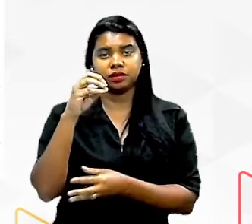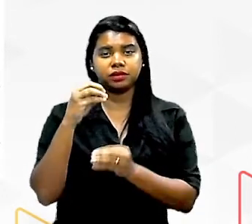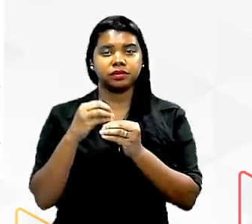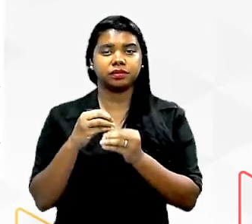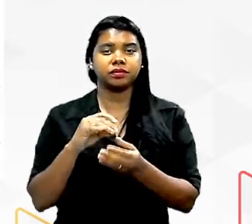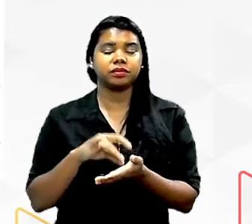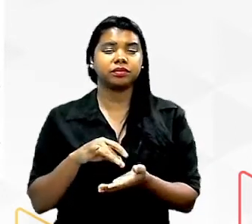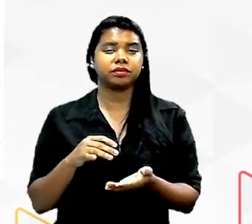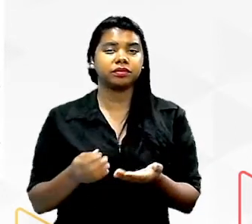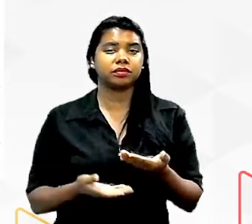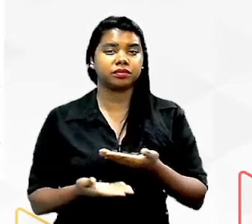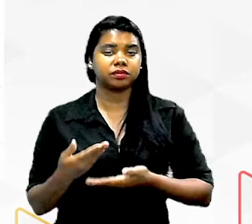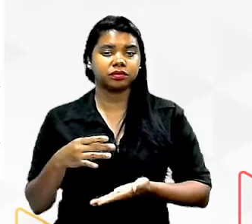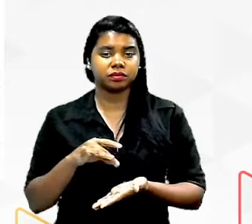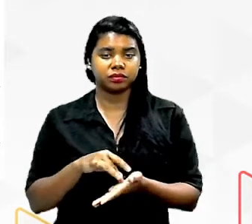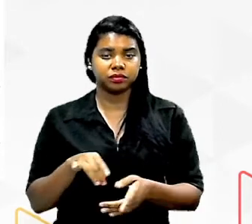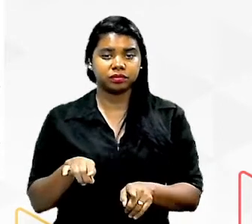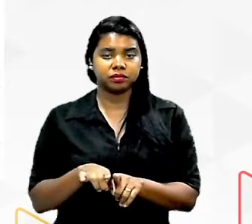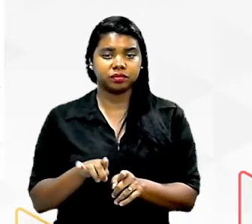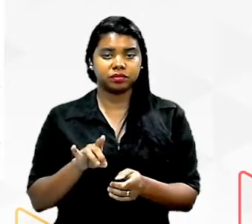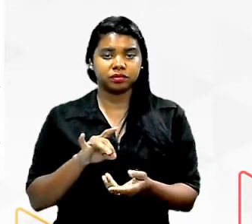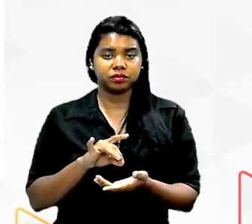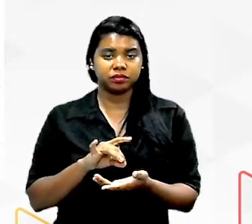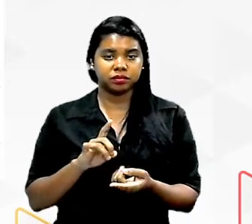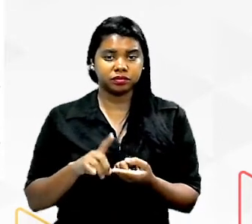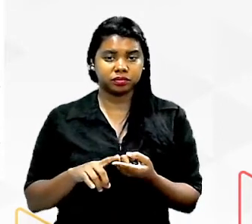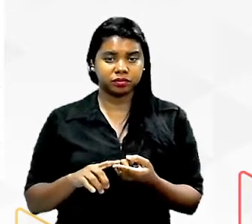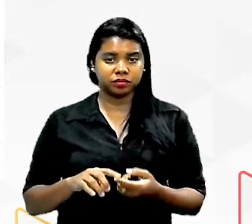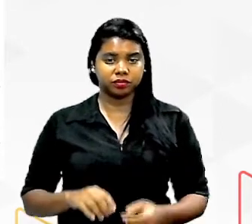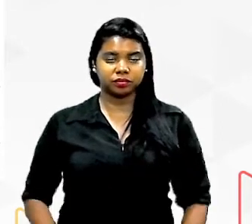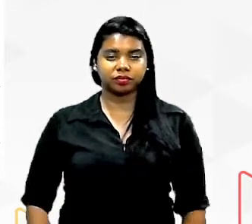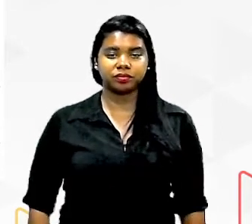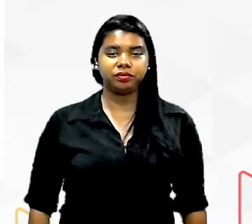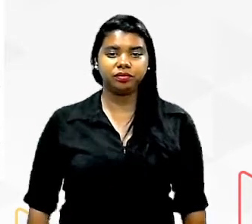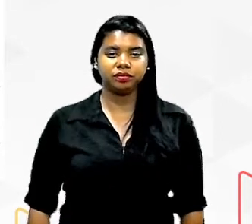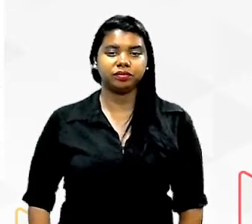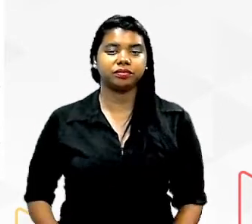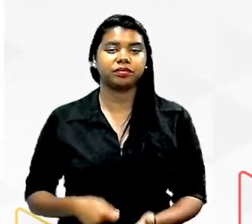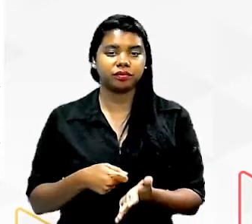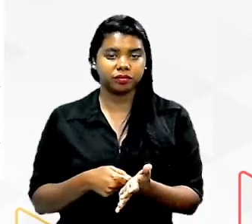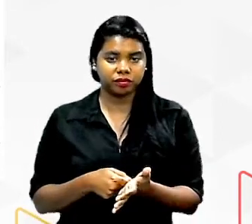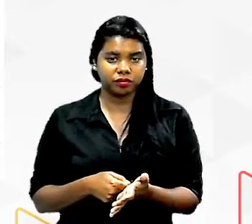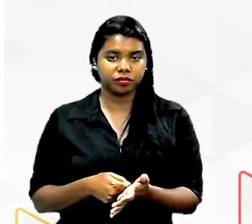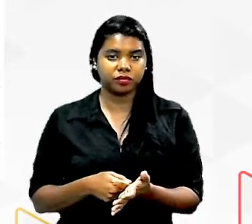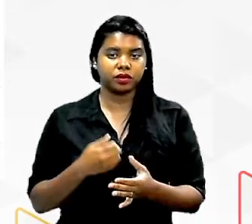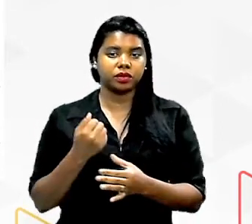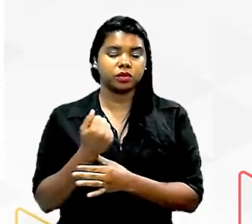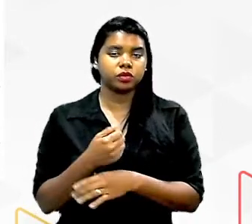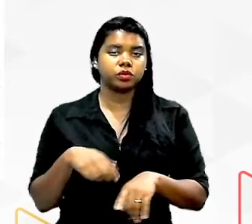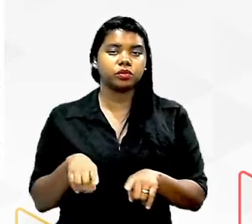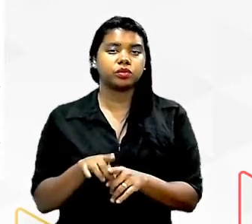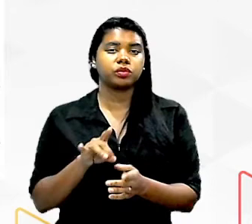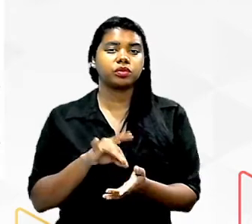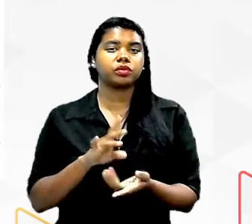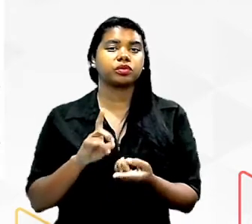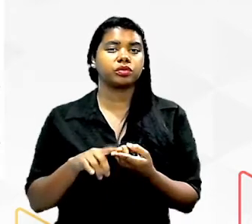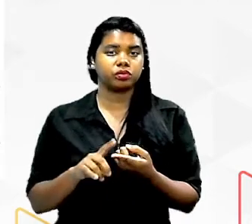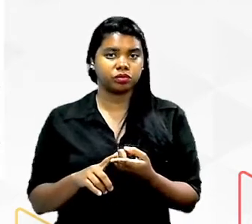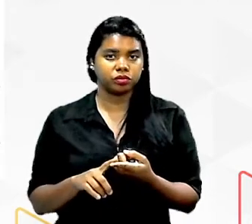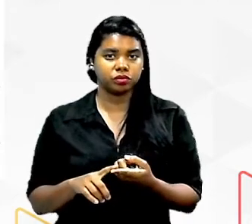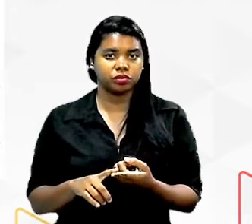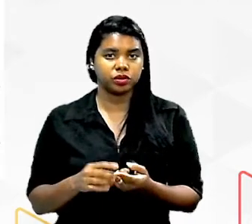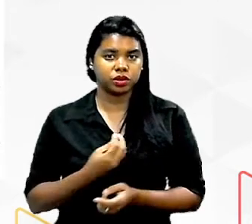serve como uma forma de dar resistência de dar suporte mecânico a esses